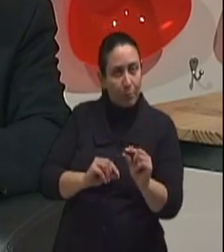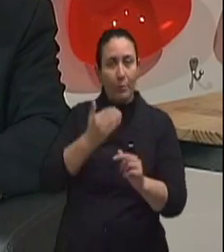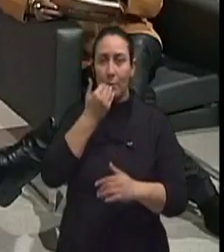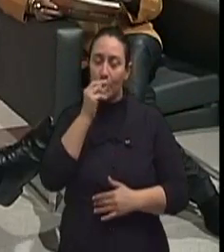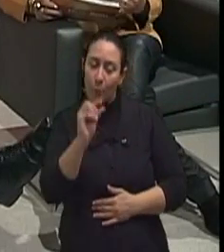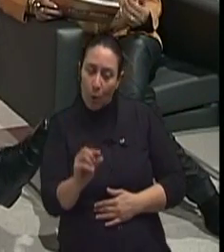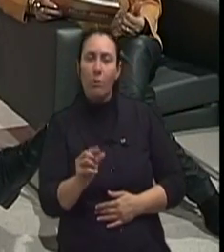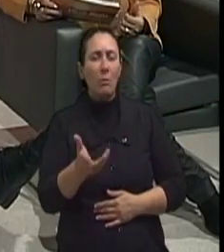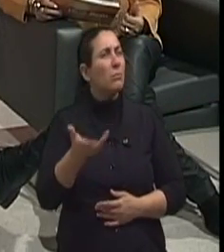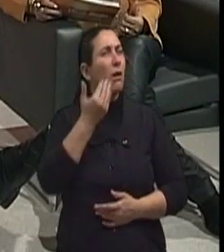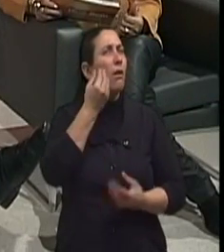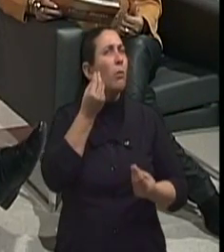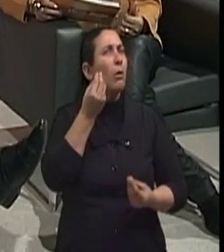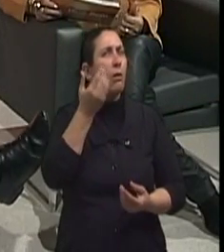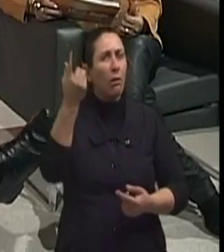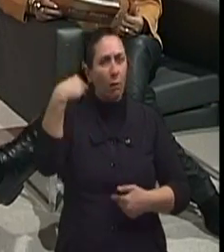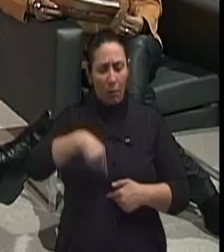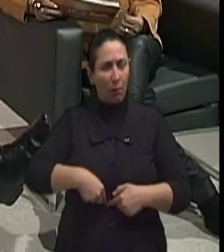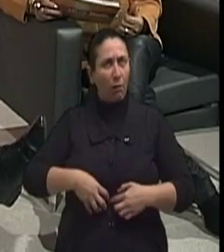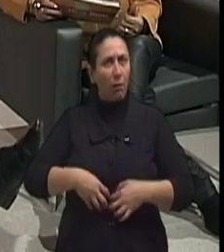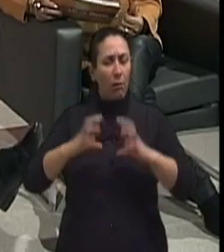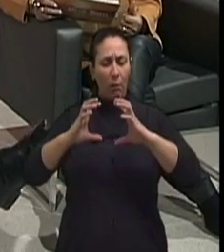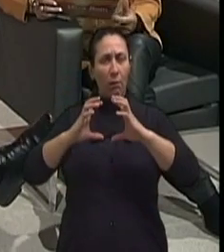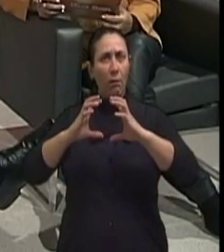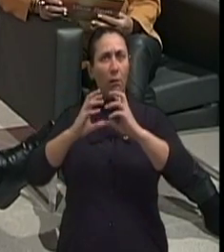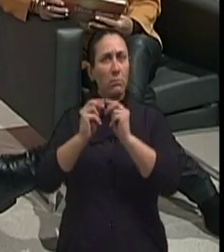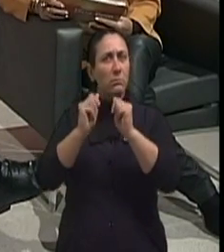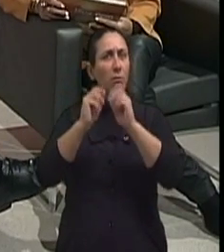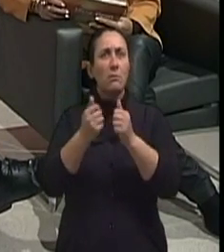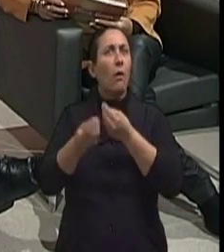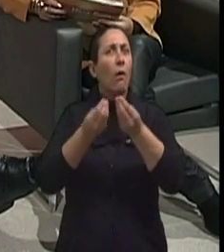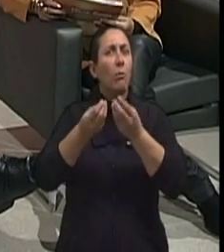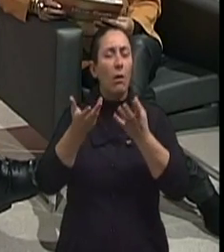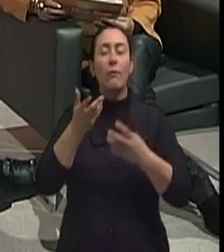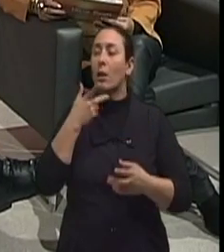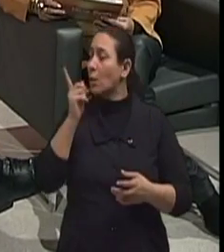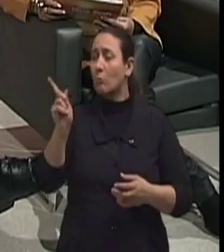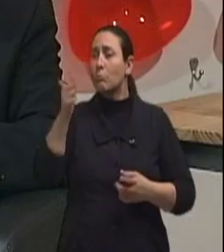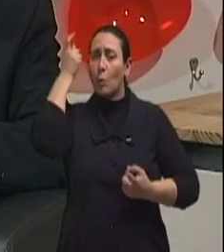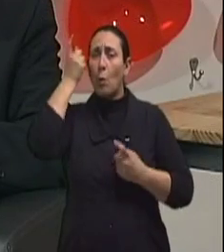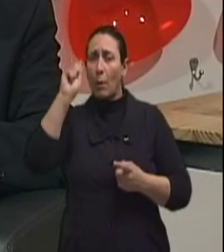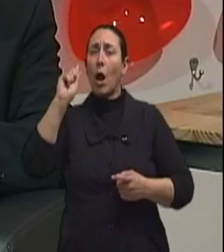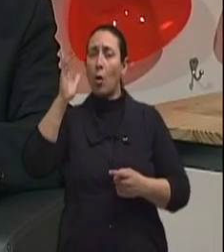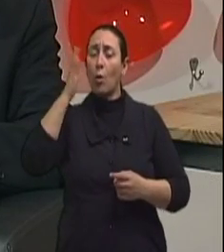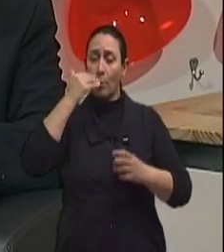ao dia... E direto o alimento? para o intestino? Passa, passa. A absorção não é um problema. Ah, ok. Por quê? Porque, na verdade,